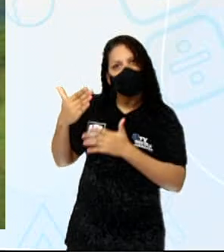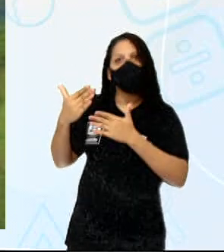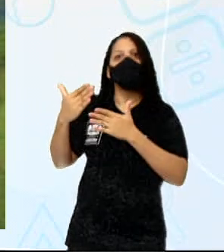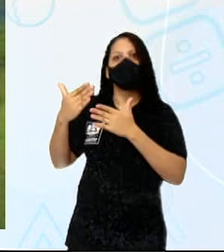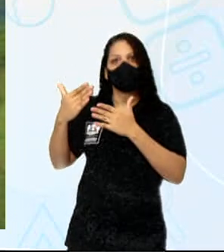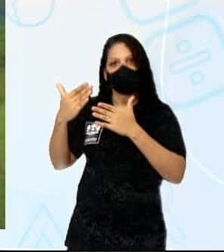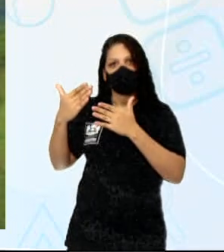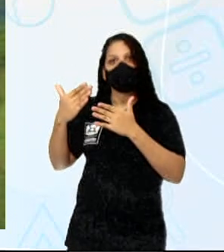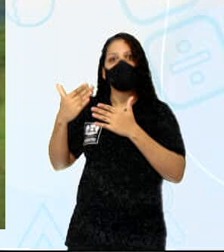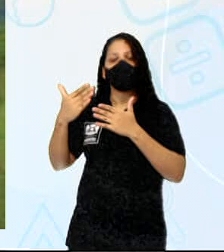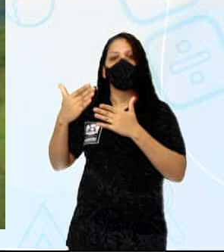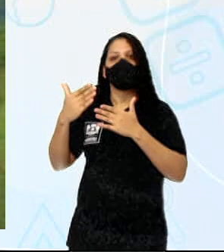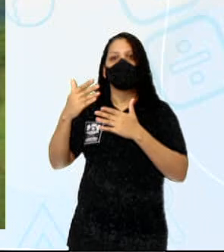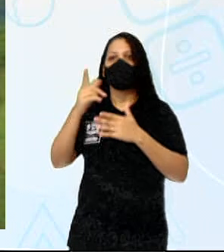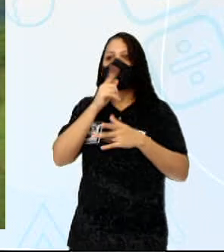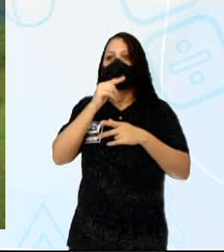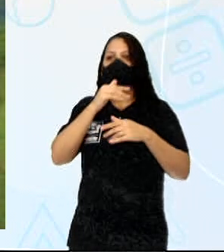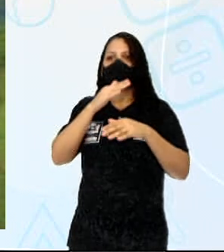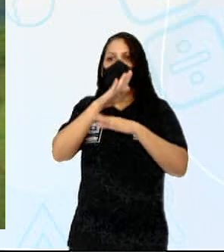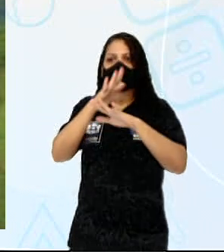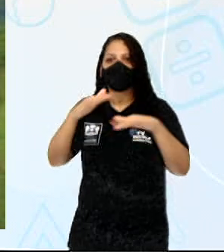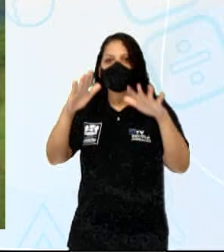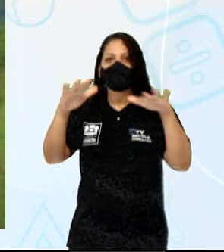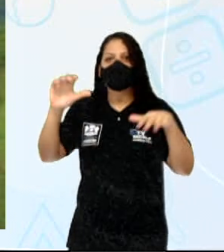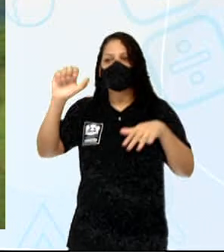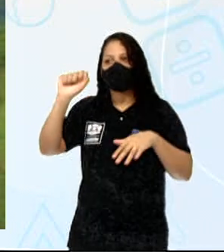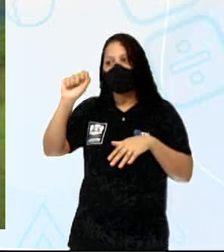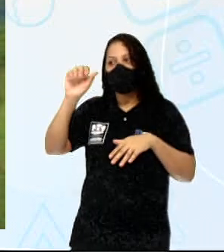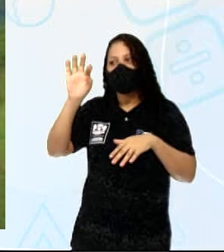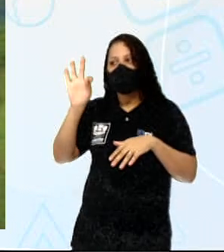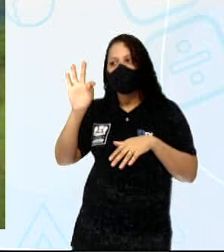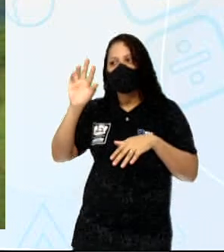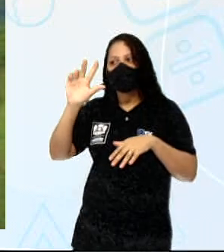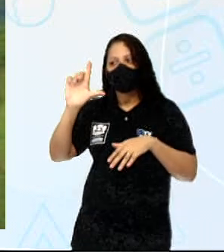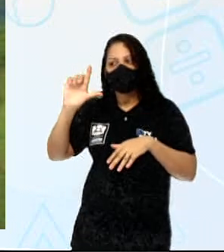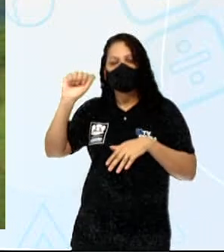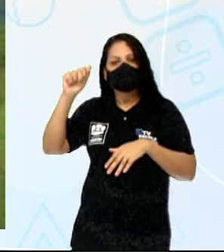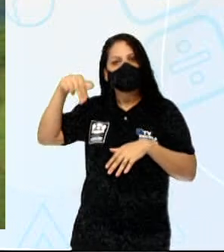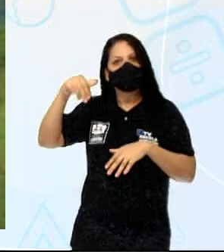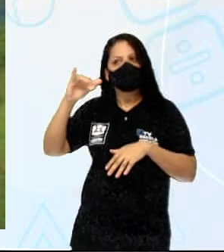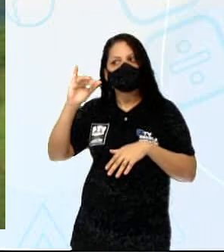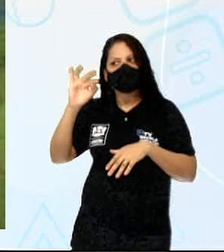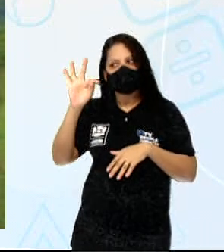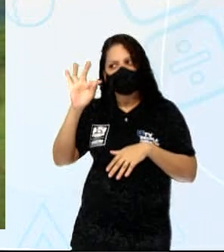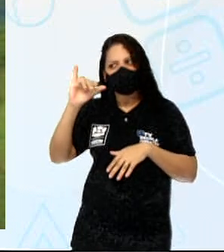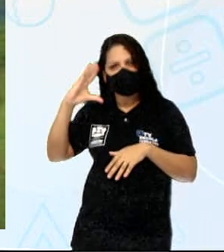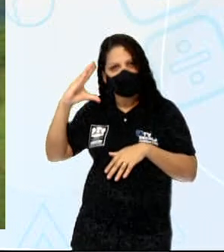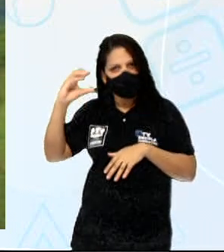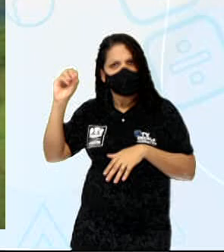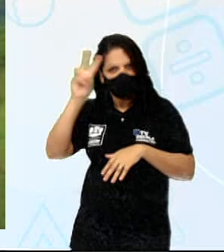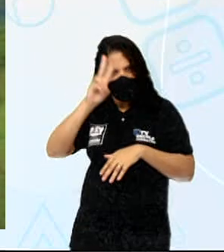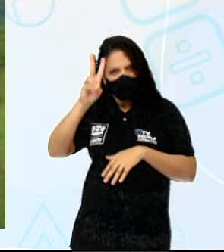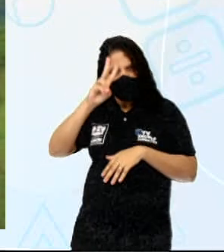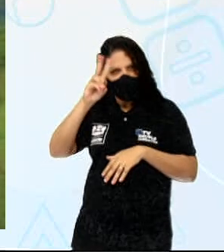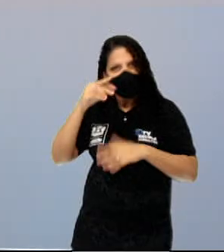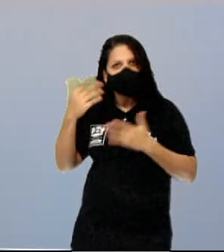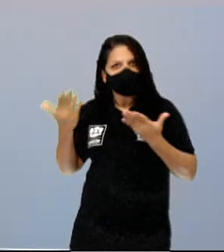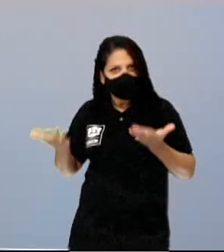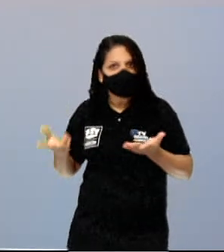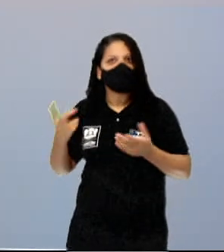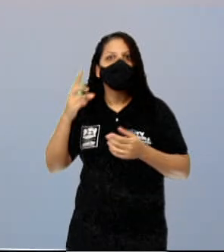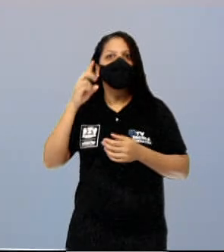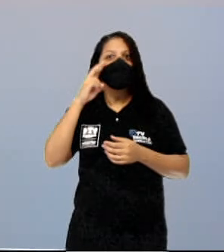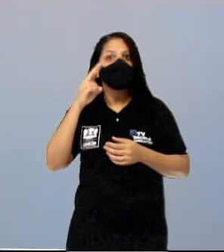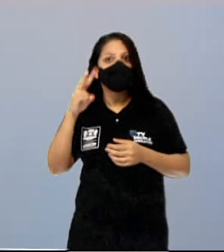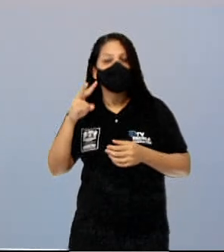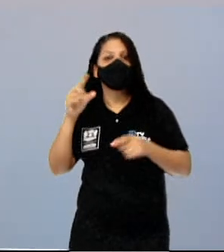Atlântico foram responsáveis pela formação dessa floresta. Que se estendia do Rio Grande do Norte, na verdade pegando até